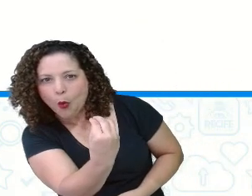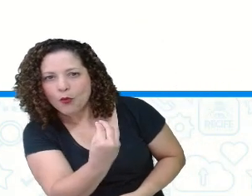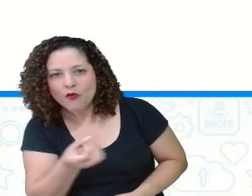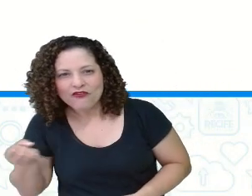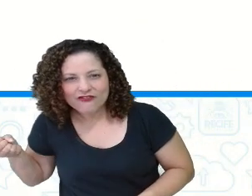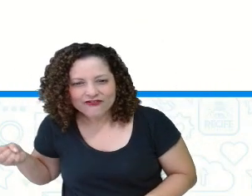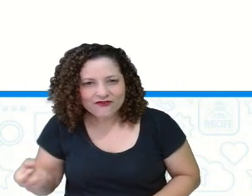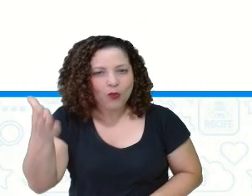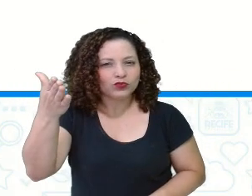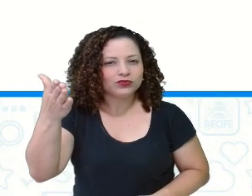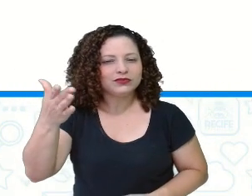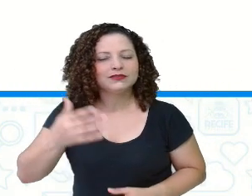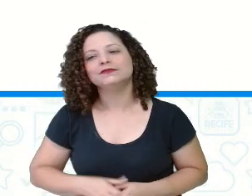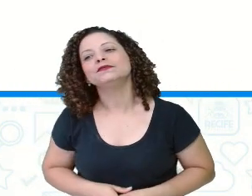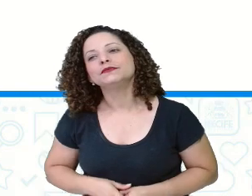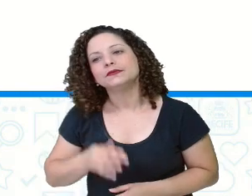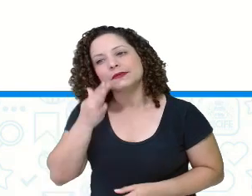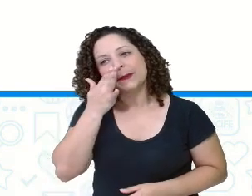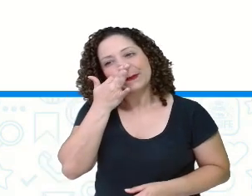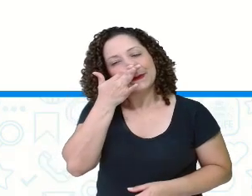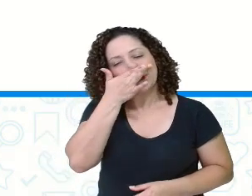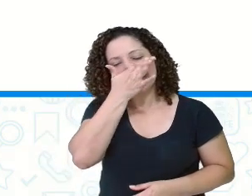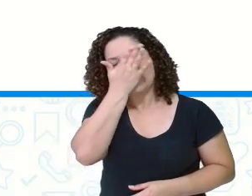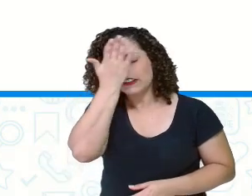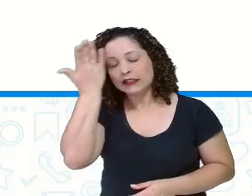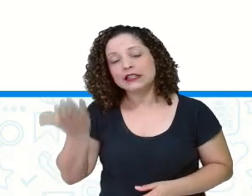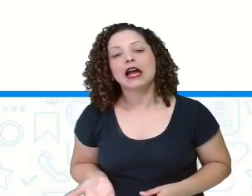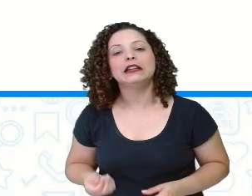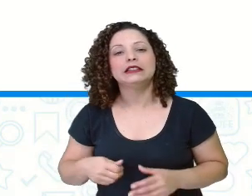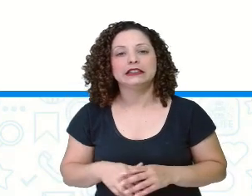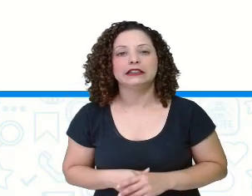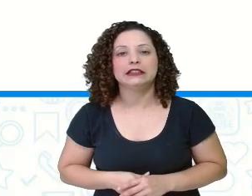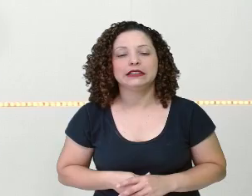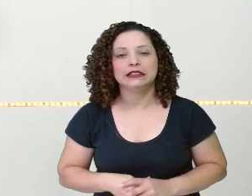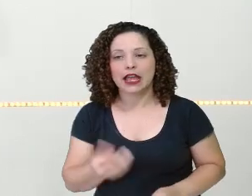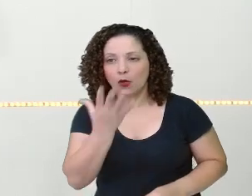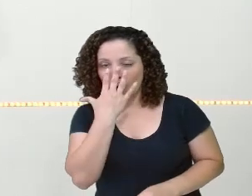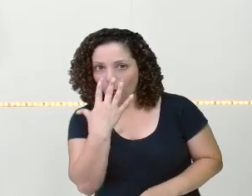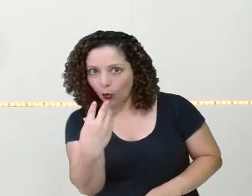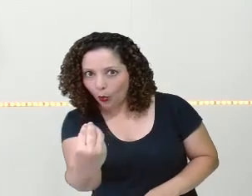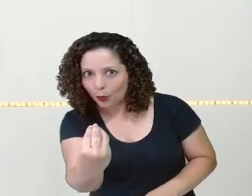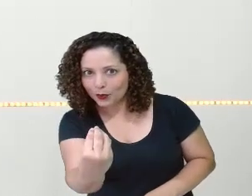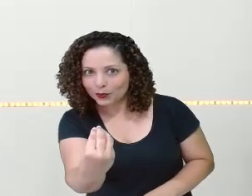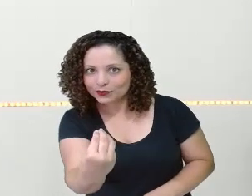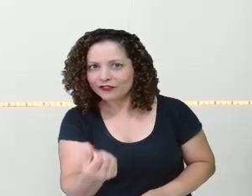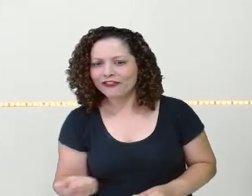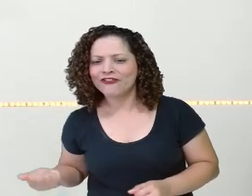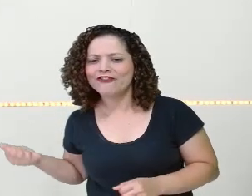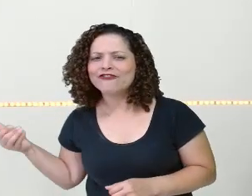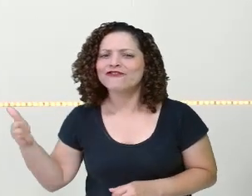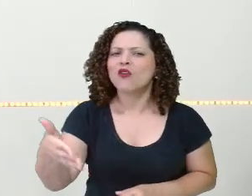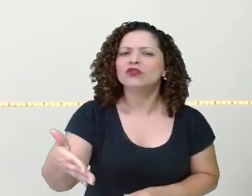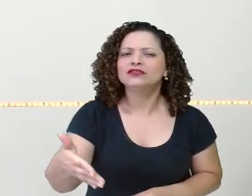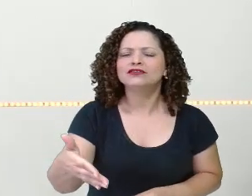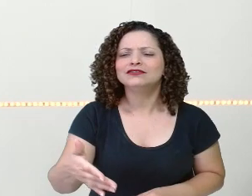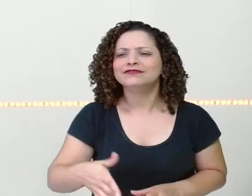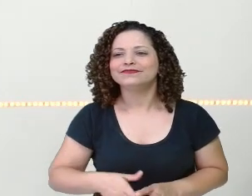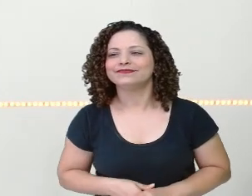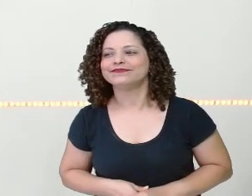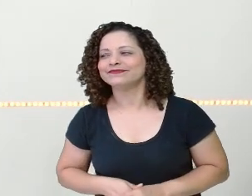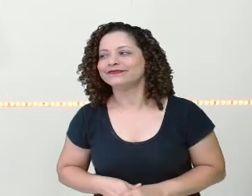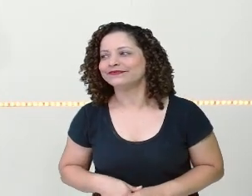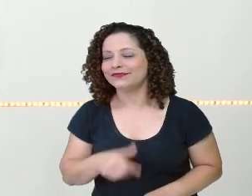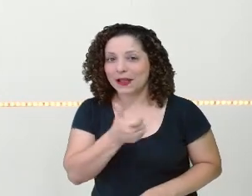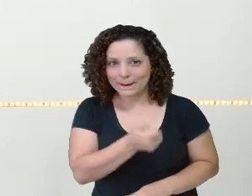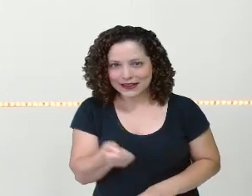o que aconteceu. O lobo apareceu. Meu passador está um pouquinho louco, tá? Mas ele vai ficar bem.